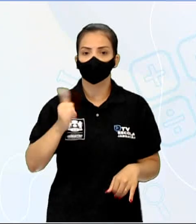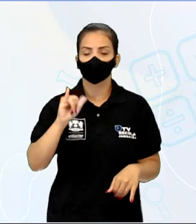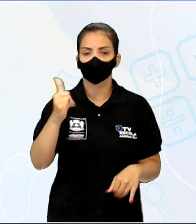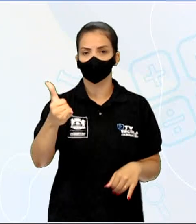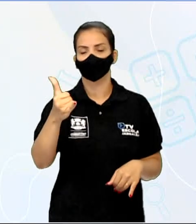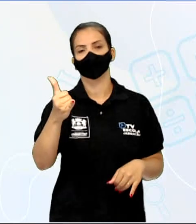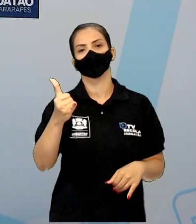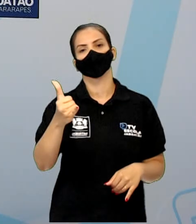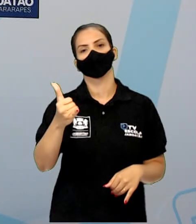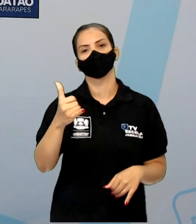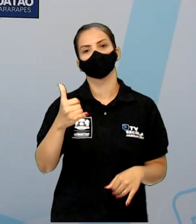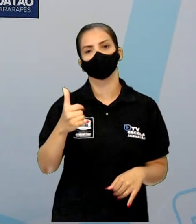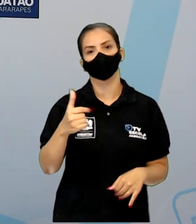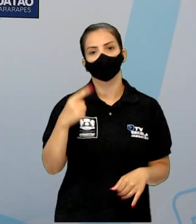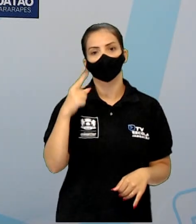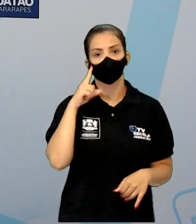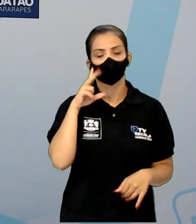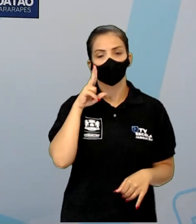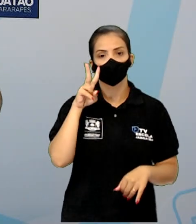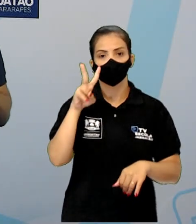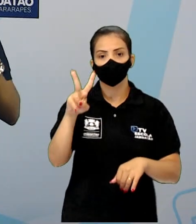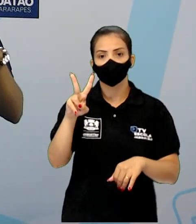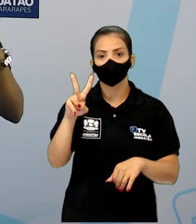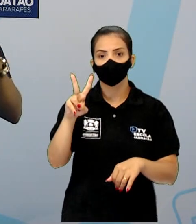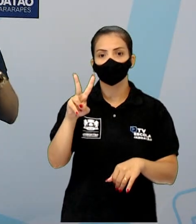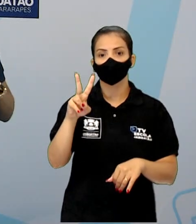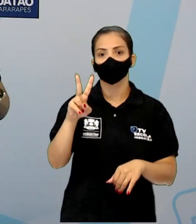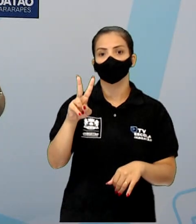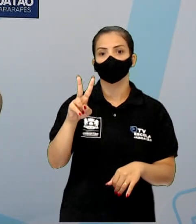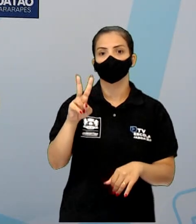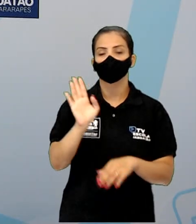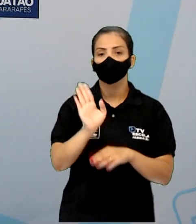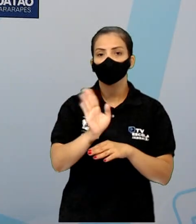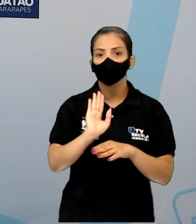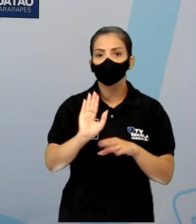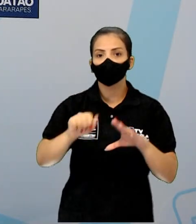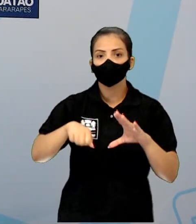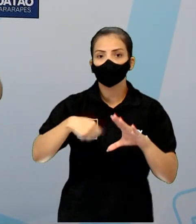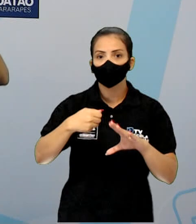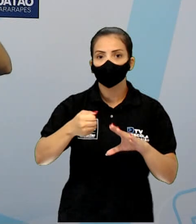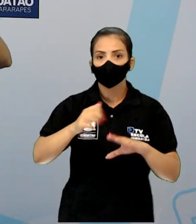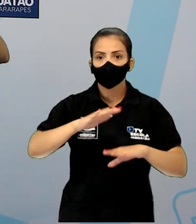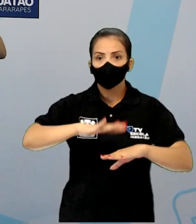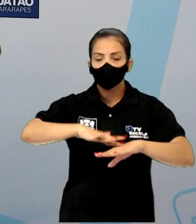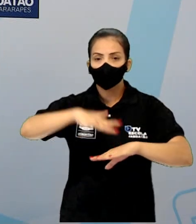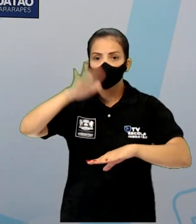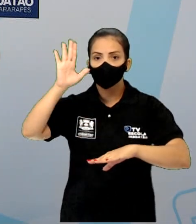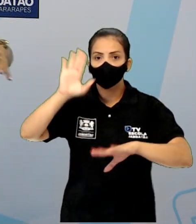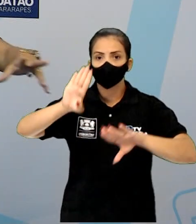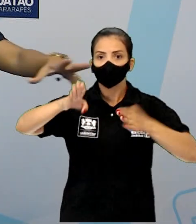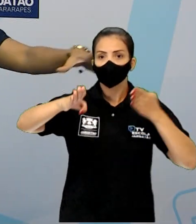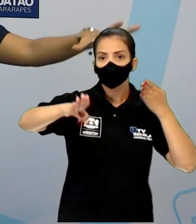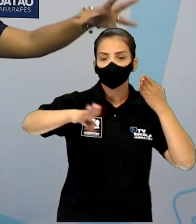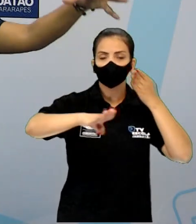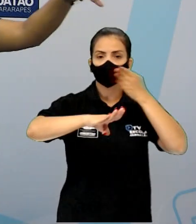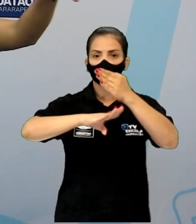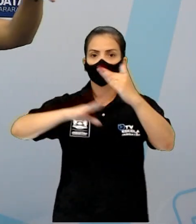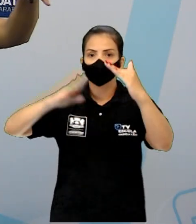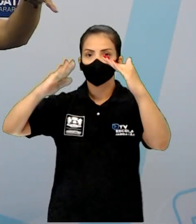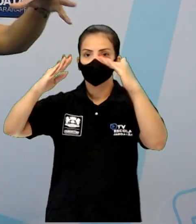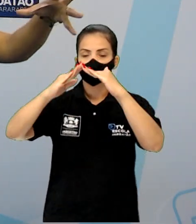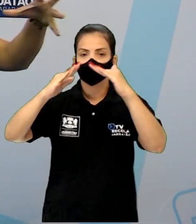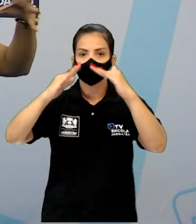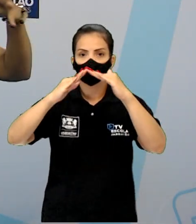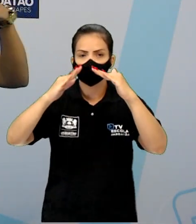do trailer que foi o clímax, foi na hora que eles entraram dentro da casa, que está aquela parte mais